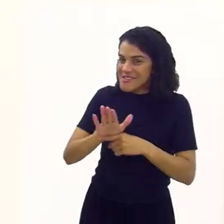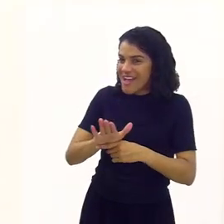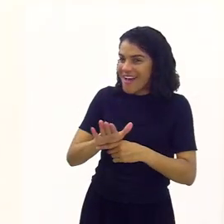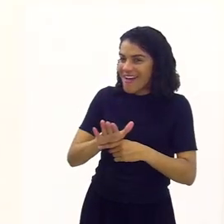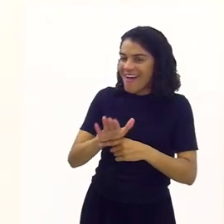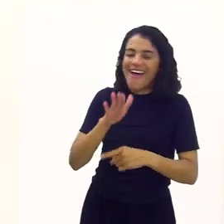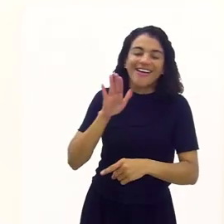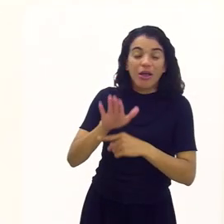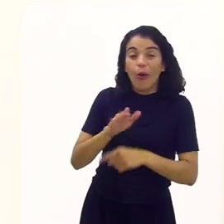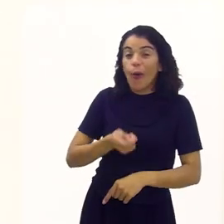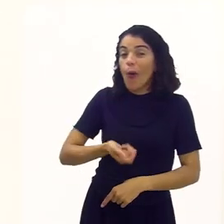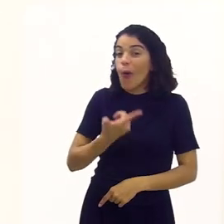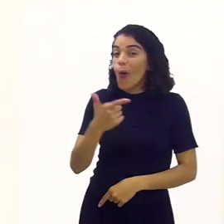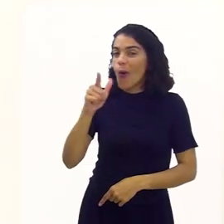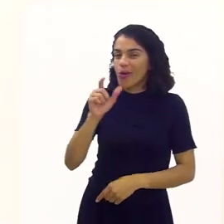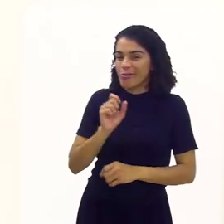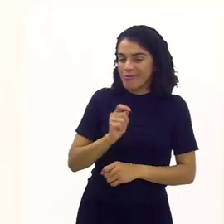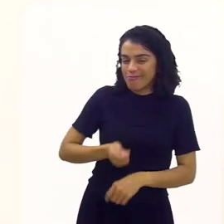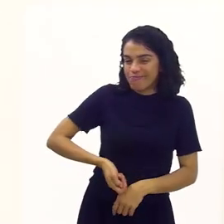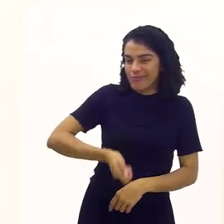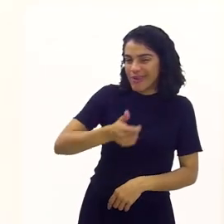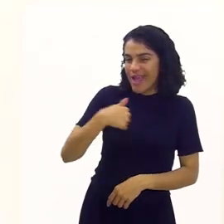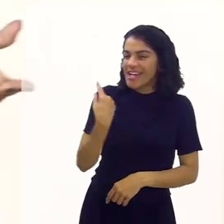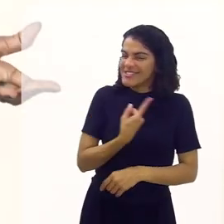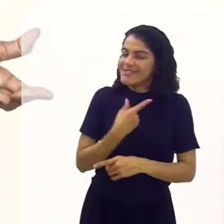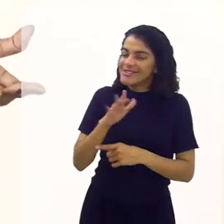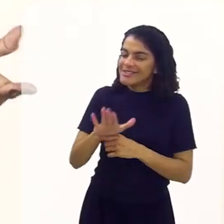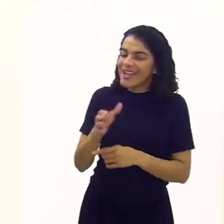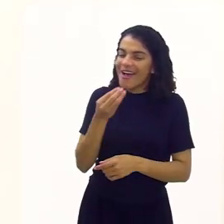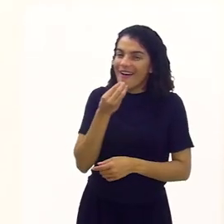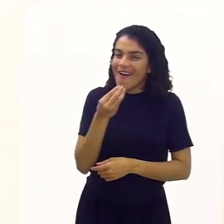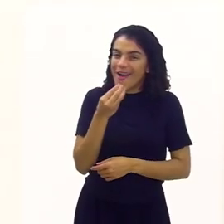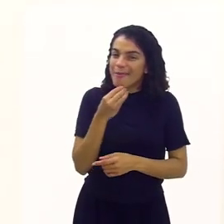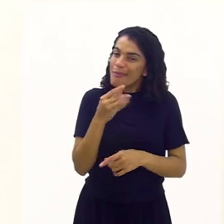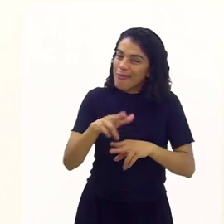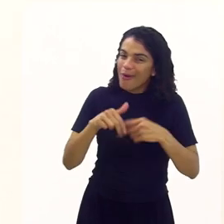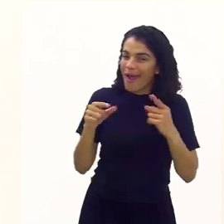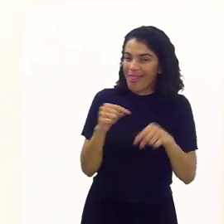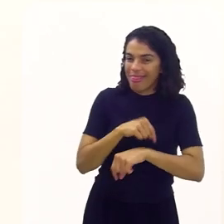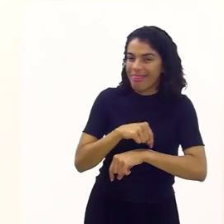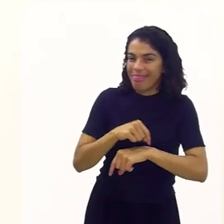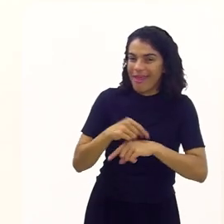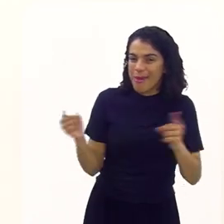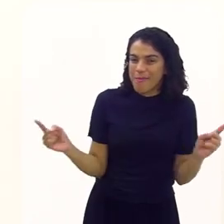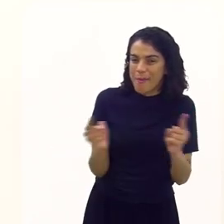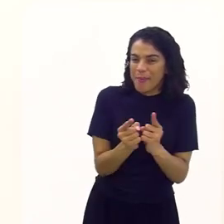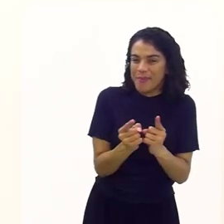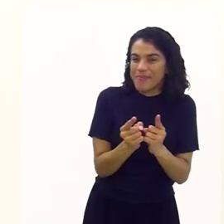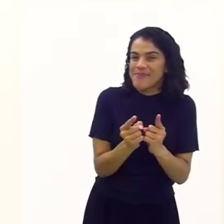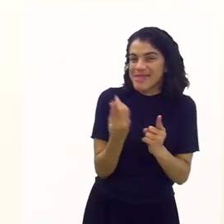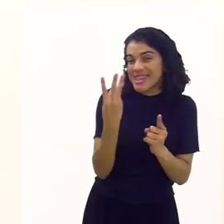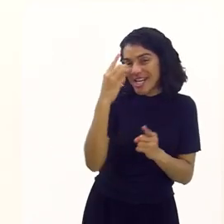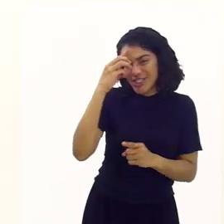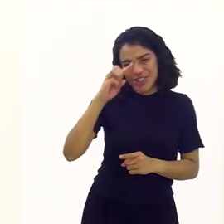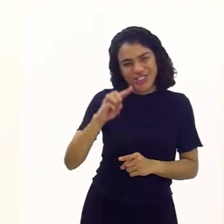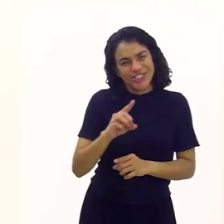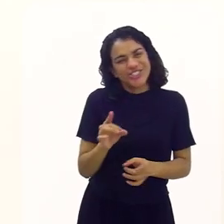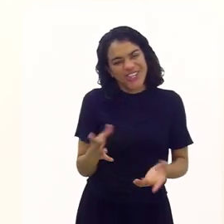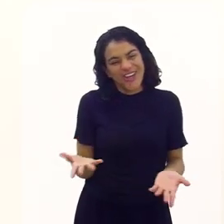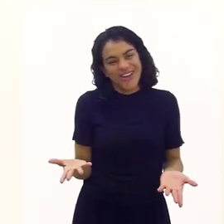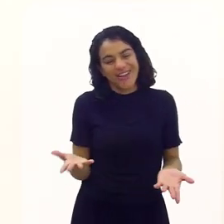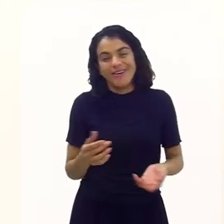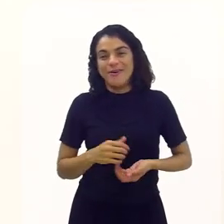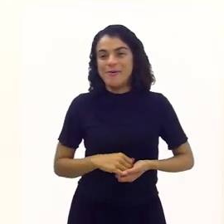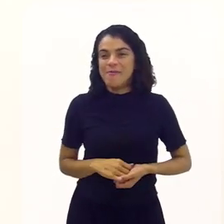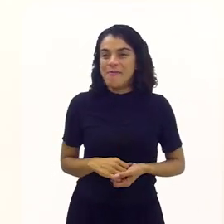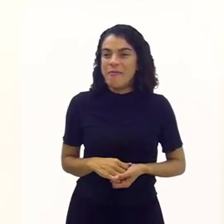Vamos andar para você. Olha que coisa boa. Outro spoiler. Vamos ajudar, né, gente? Quanto menos tempo, melhor para nós, melhor